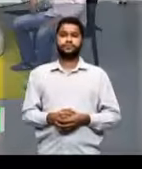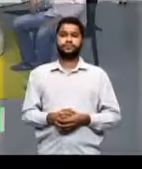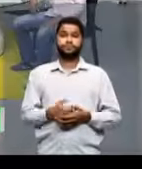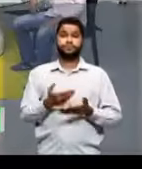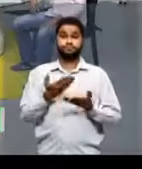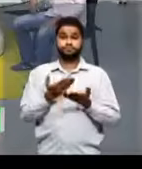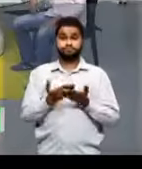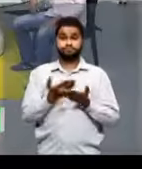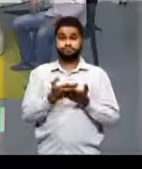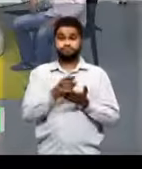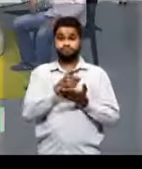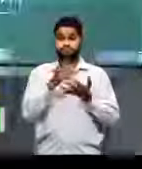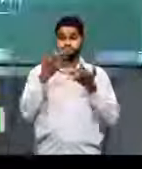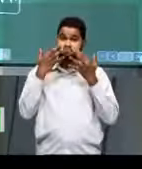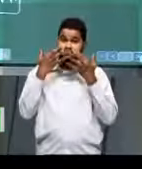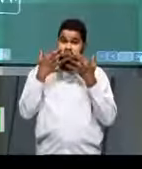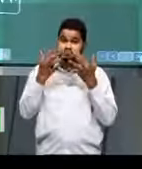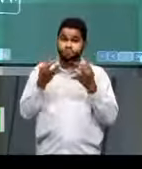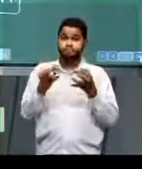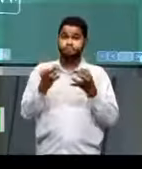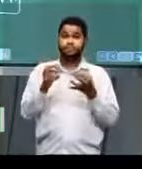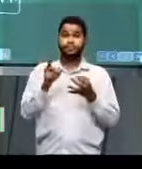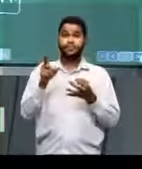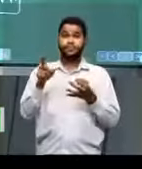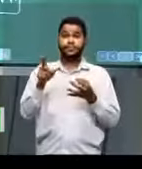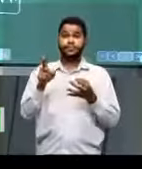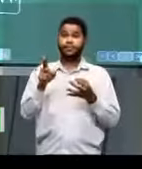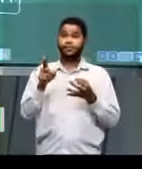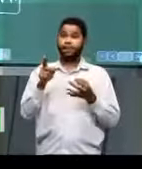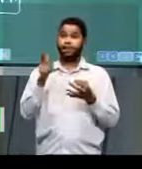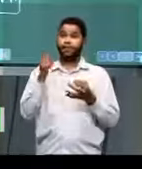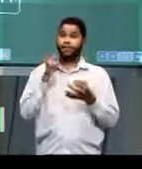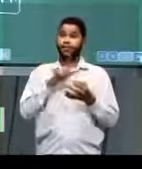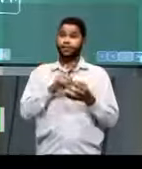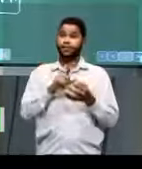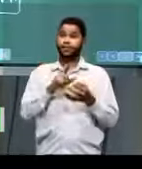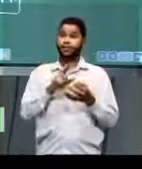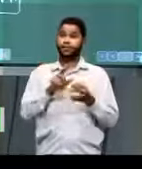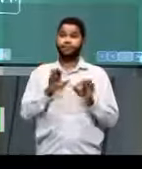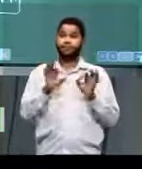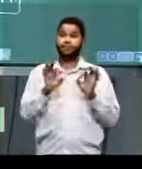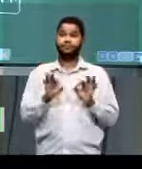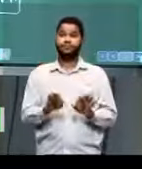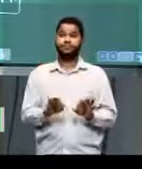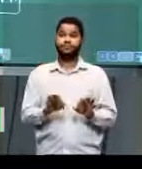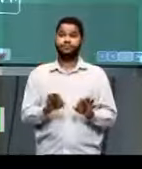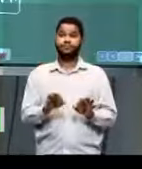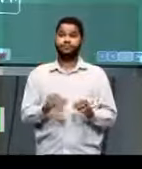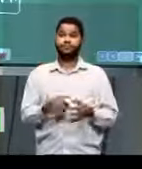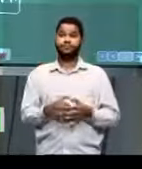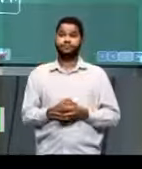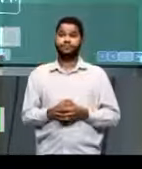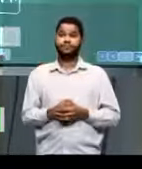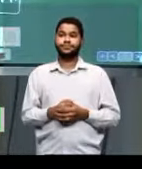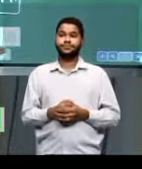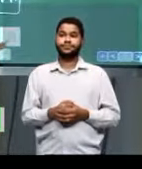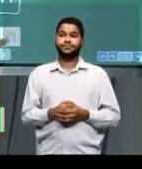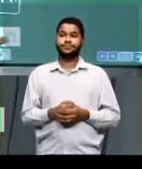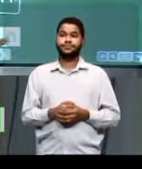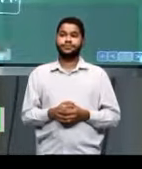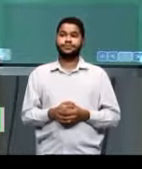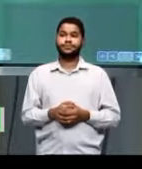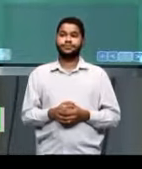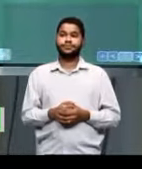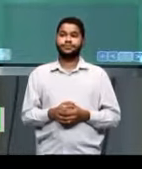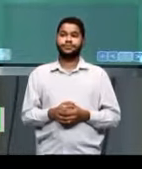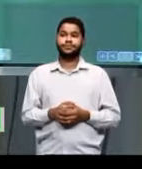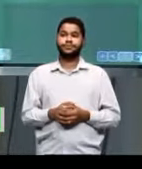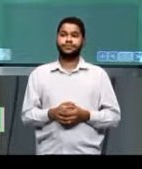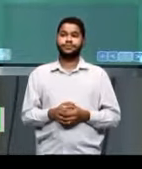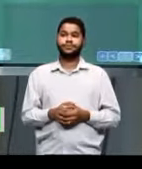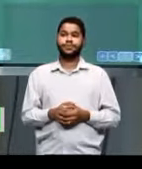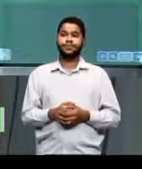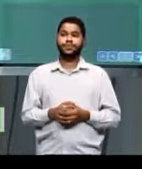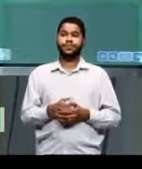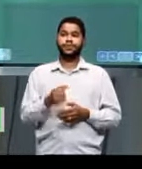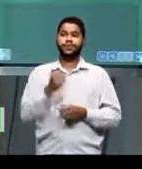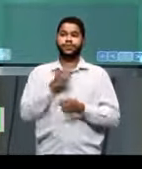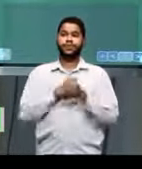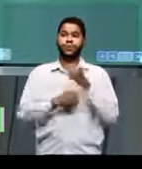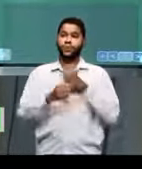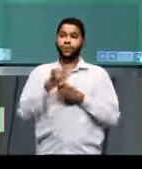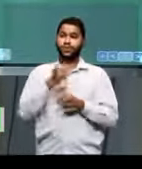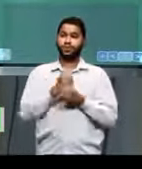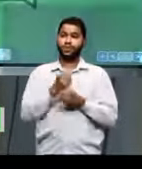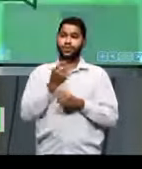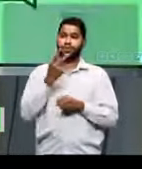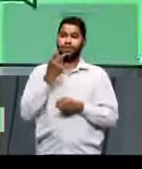Estudantes, fiquem ligados, viu? Porque ele tem acertado muito. Tem acertado em cheio. É, o ano passado a gente